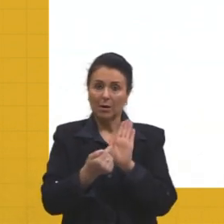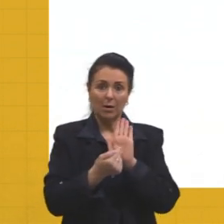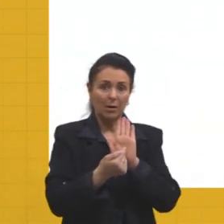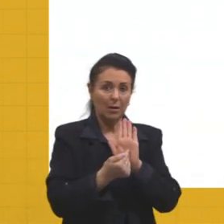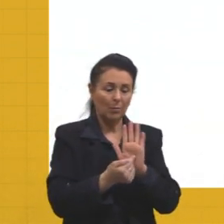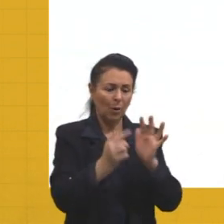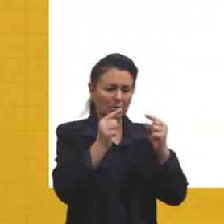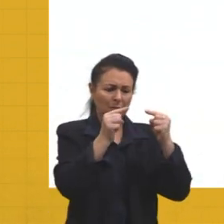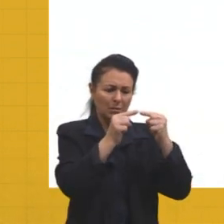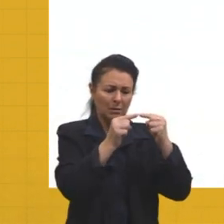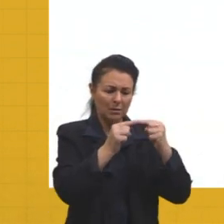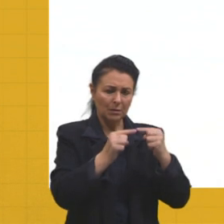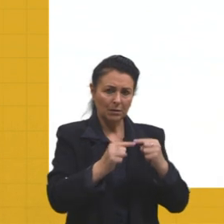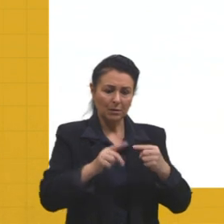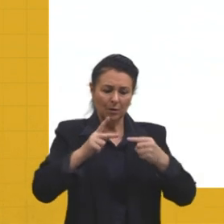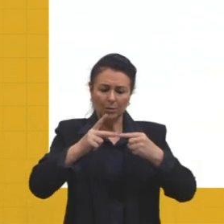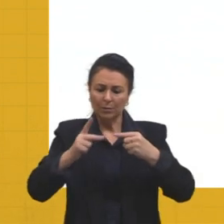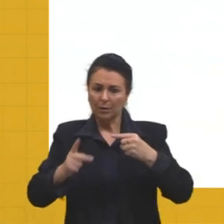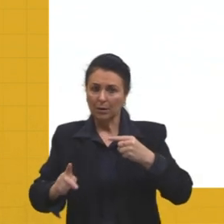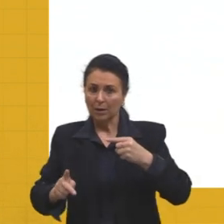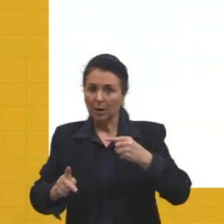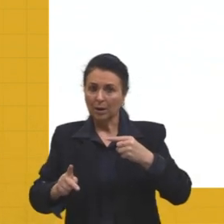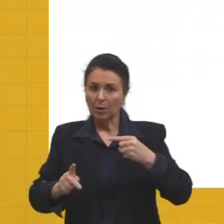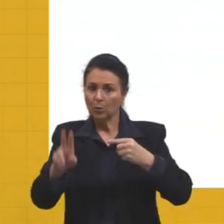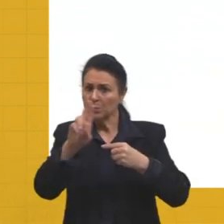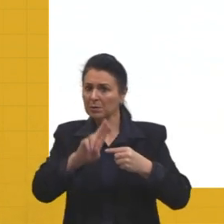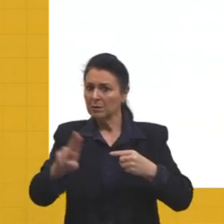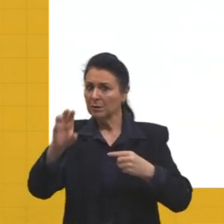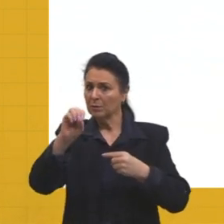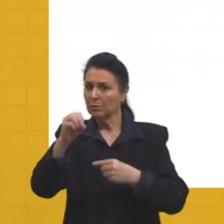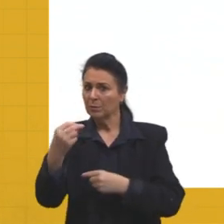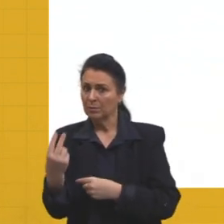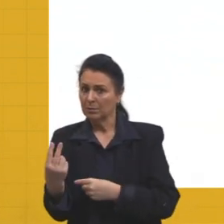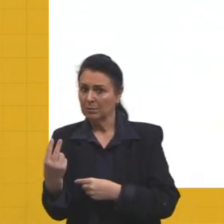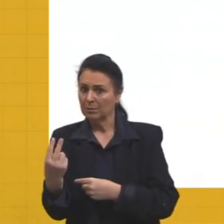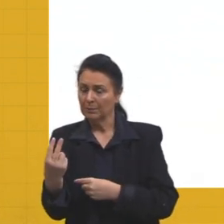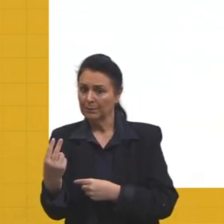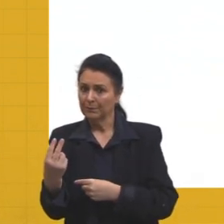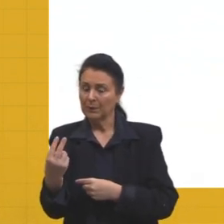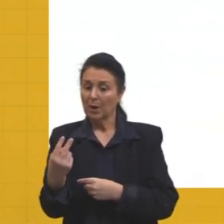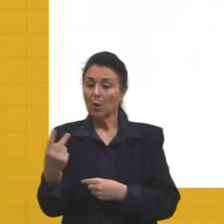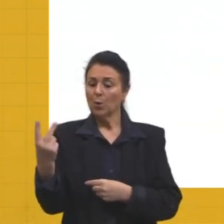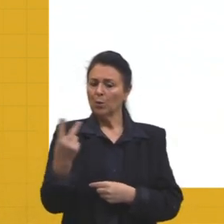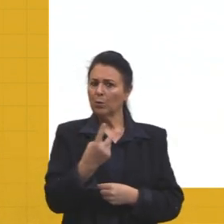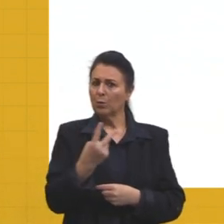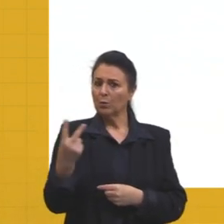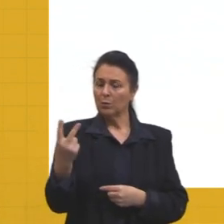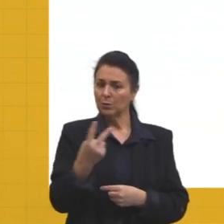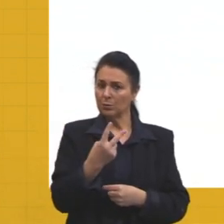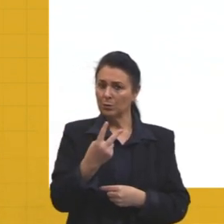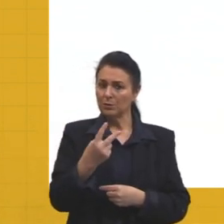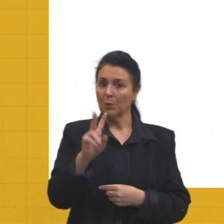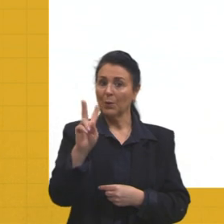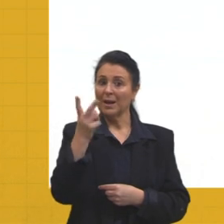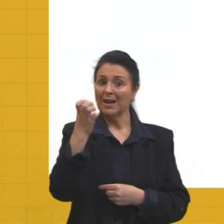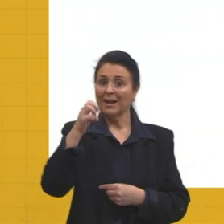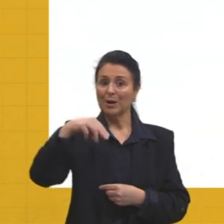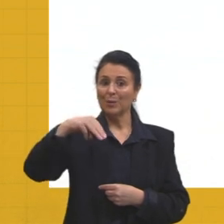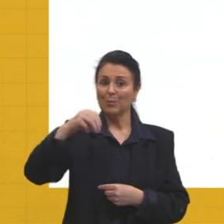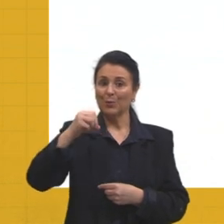de cada proteína pelo oxigênio. Embora ambas sejam hemoproteínas